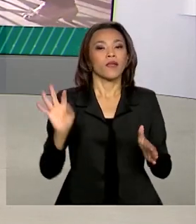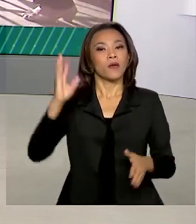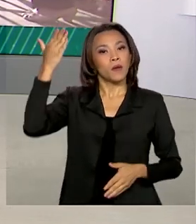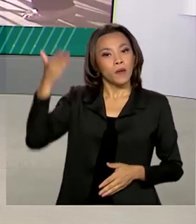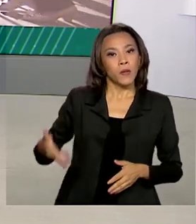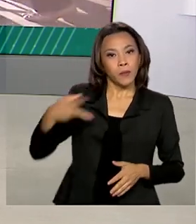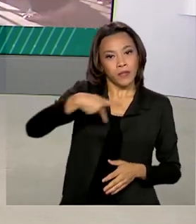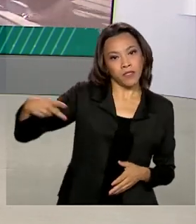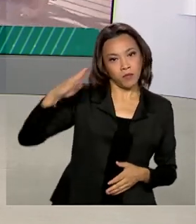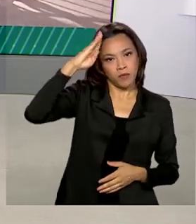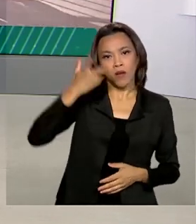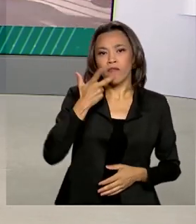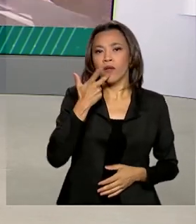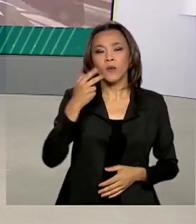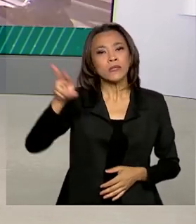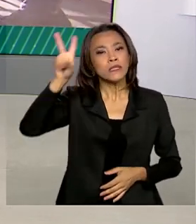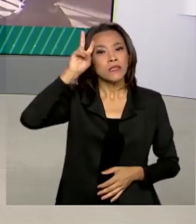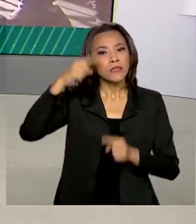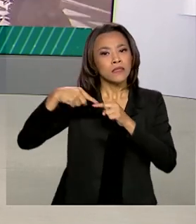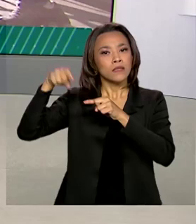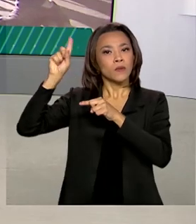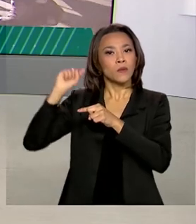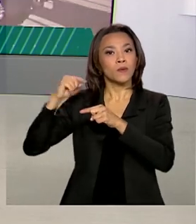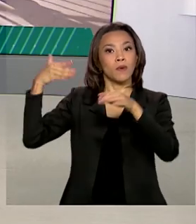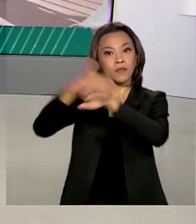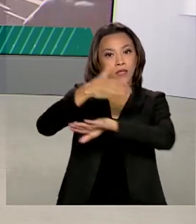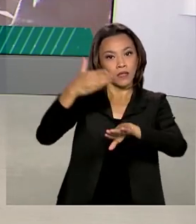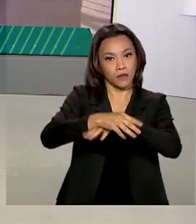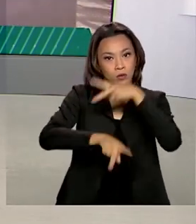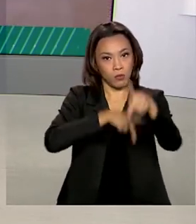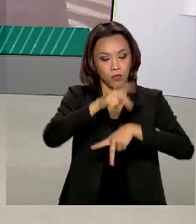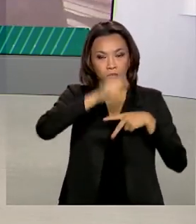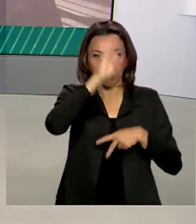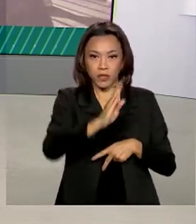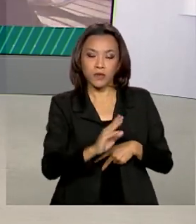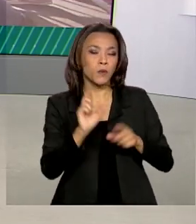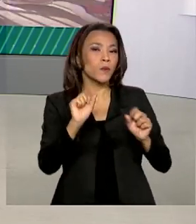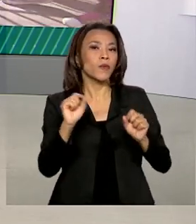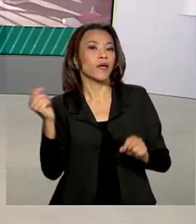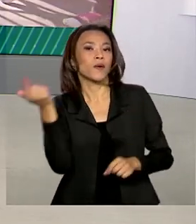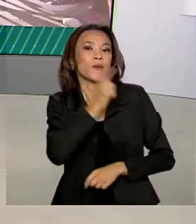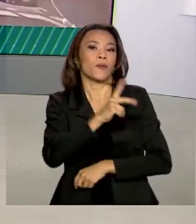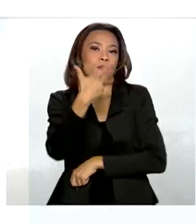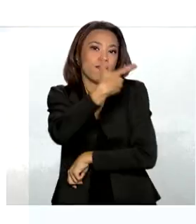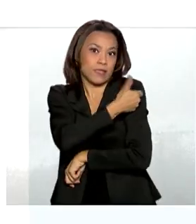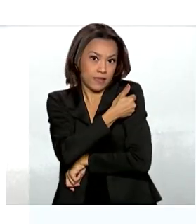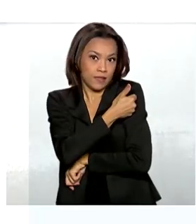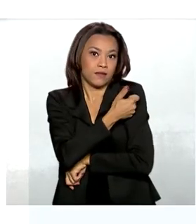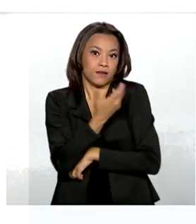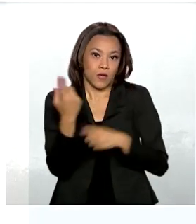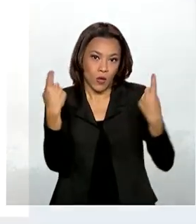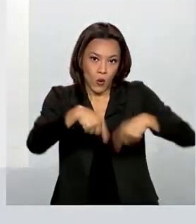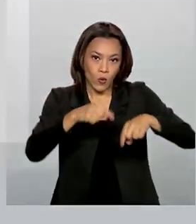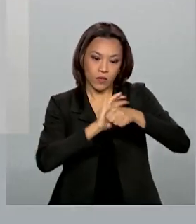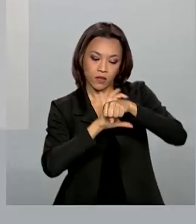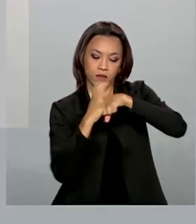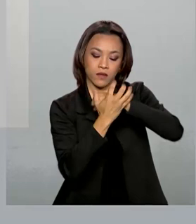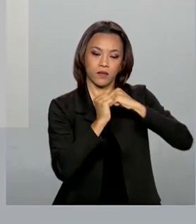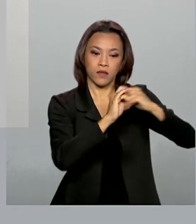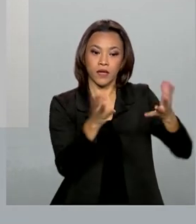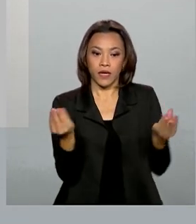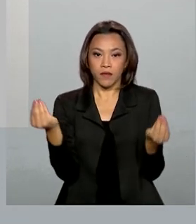falou nesta segunda-feira sobre o acesso dos brasileiros à vacina contra o coronavírus. Pelas redes sociais, Bolsonaro